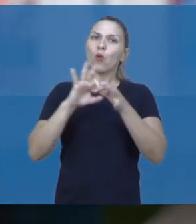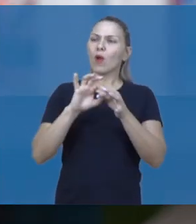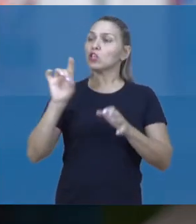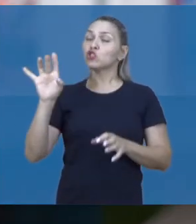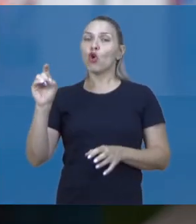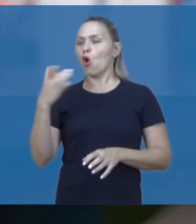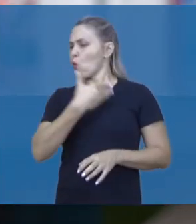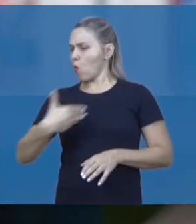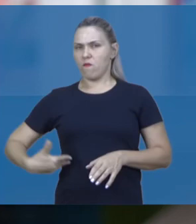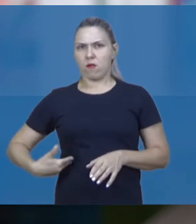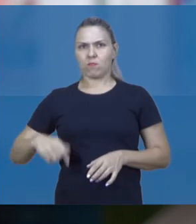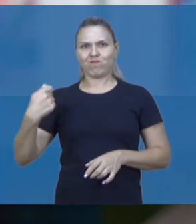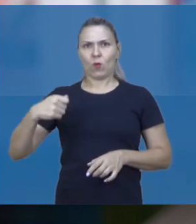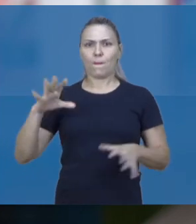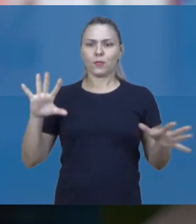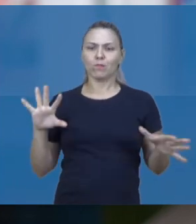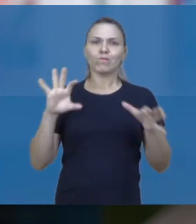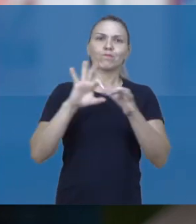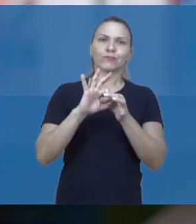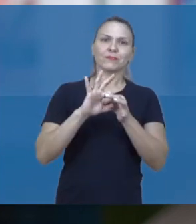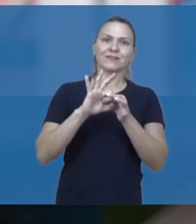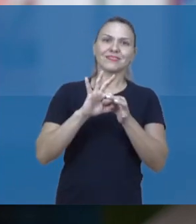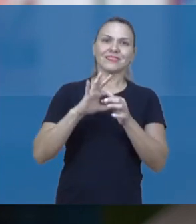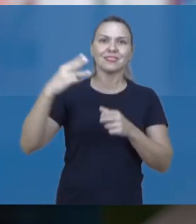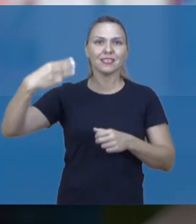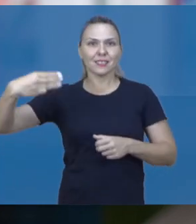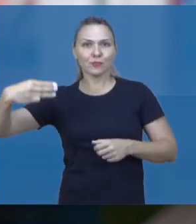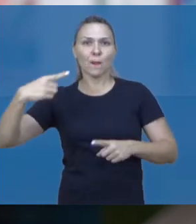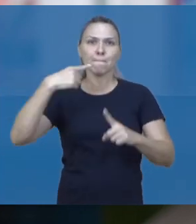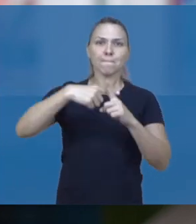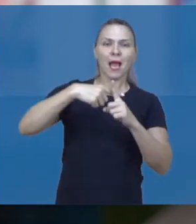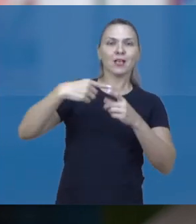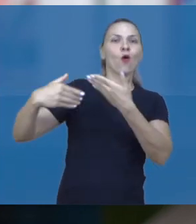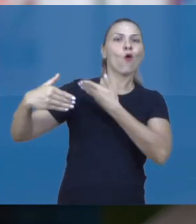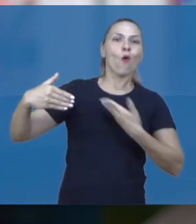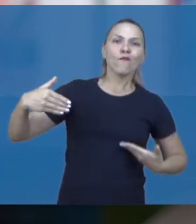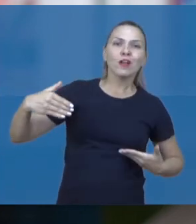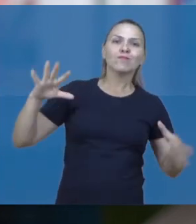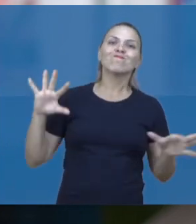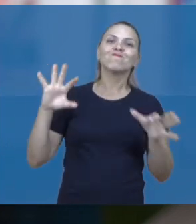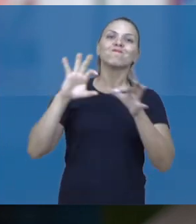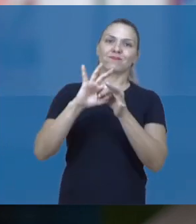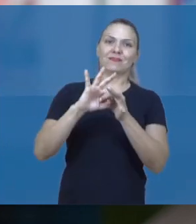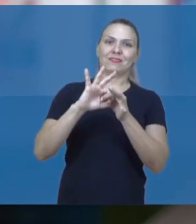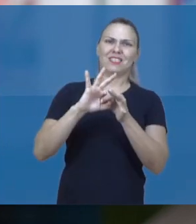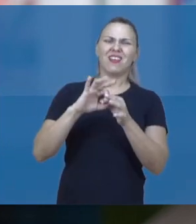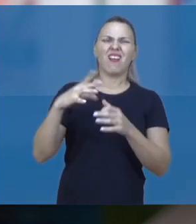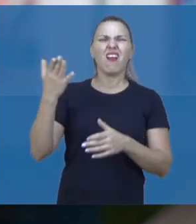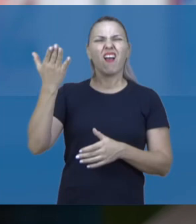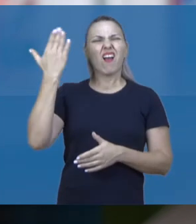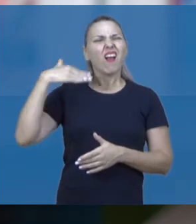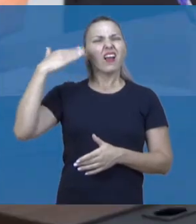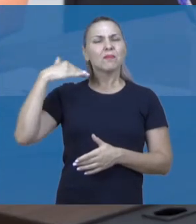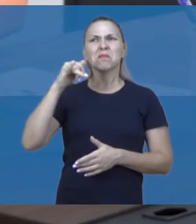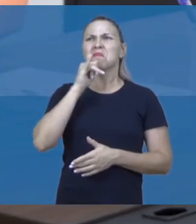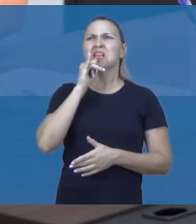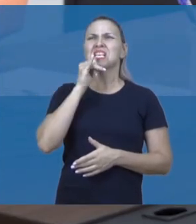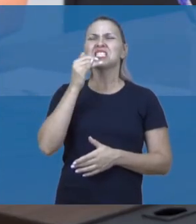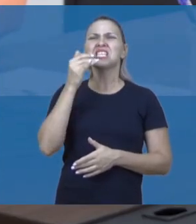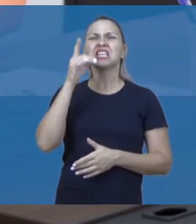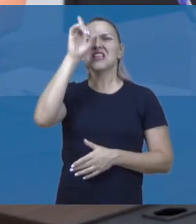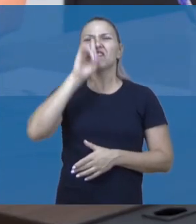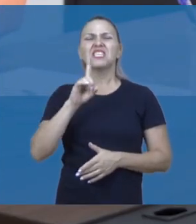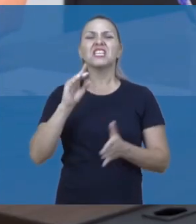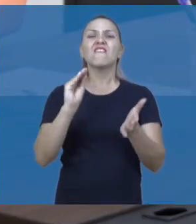foi forjado com a ideia que a pessoa com deficiência é aquela que falta alguma coisa. E